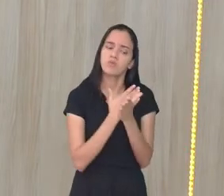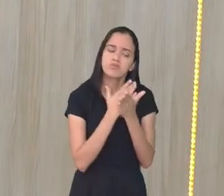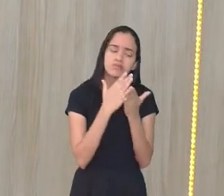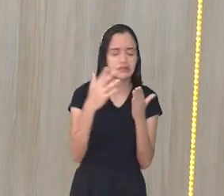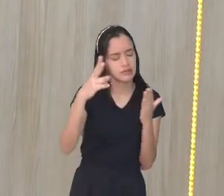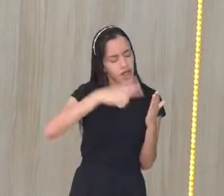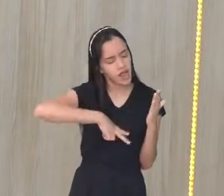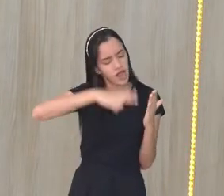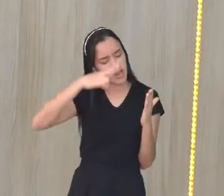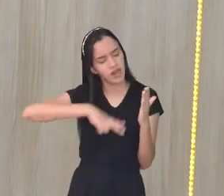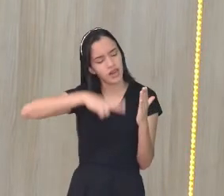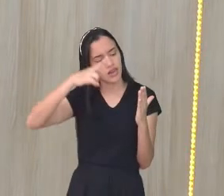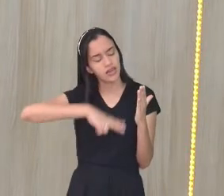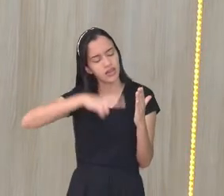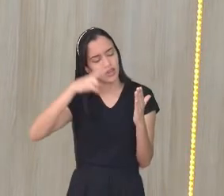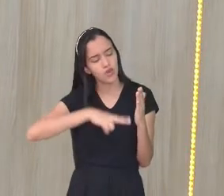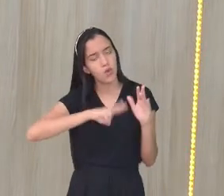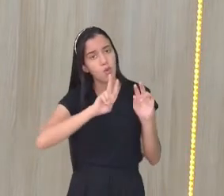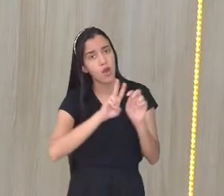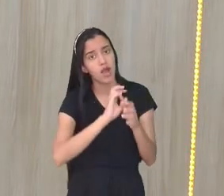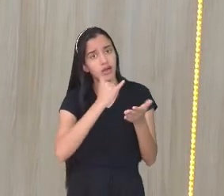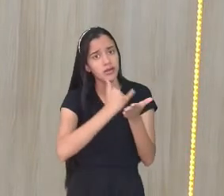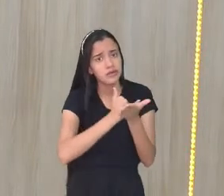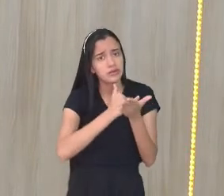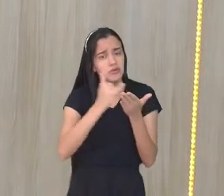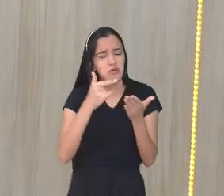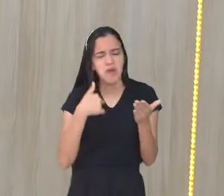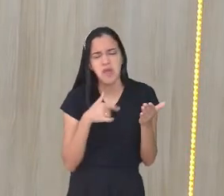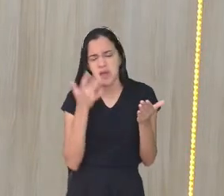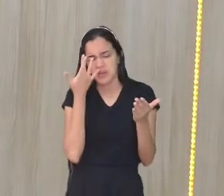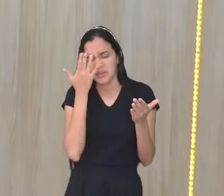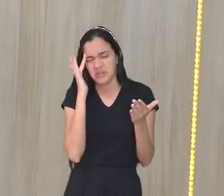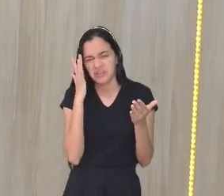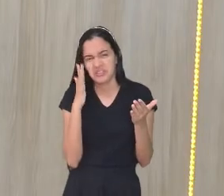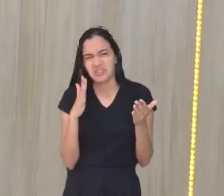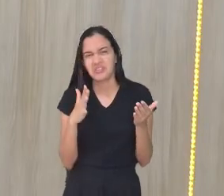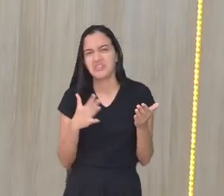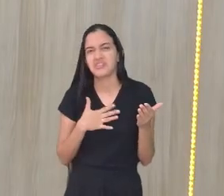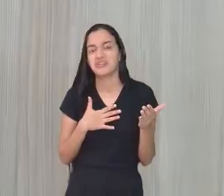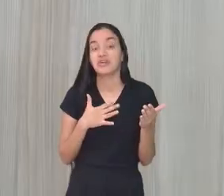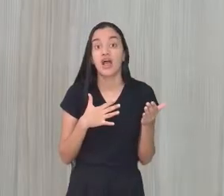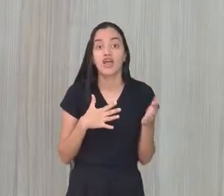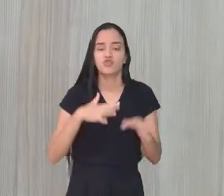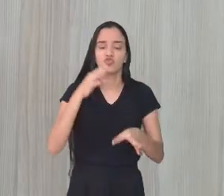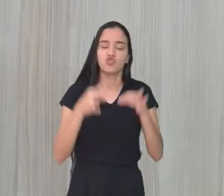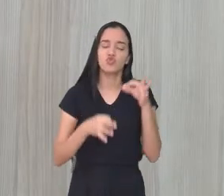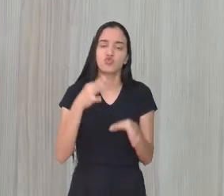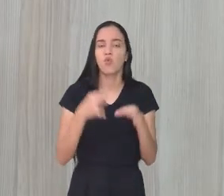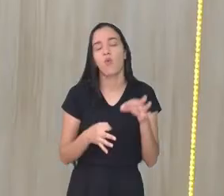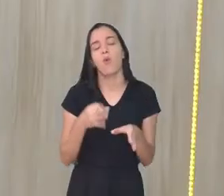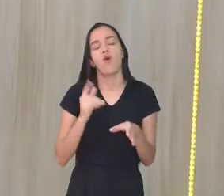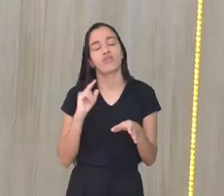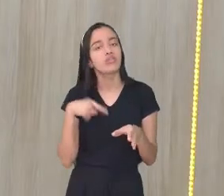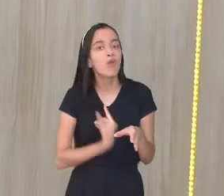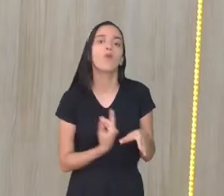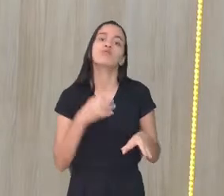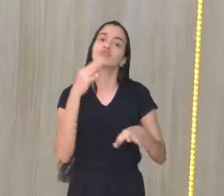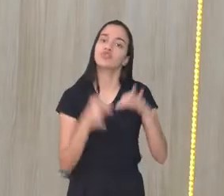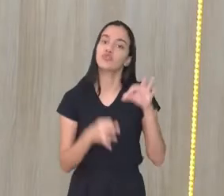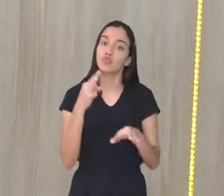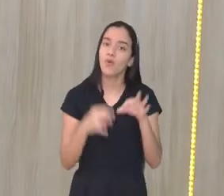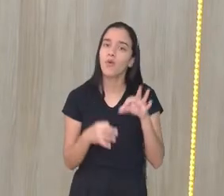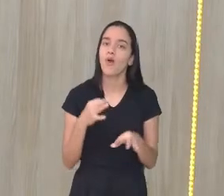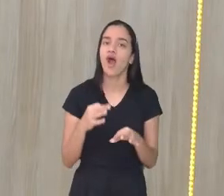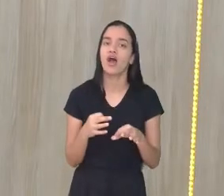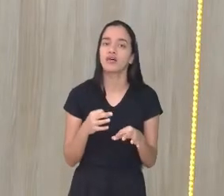lemos a sinopse. Eu acho que esse livro não tem muito a Julga o livro pela capa, não É, julgamos, não é? A mania